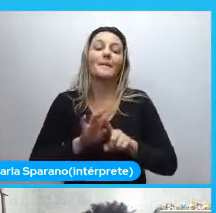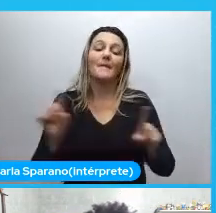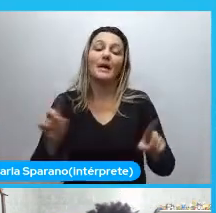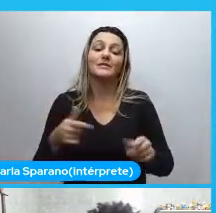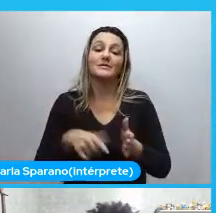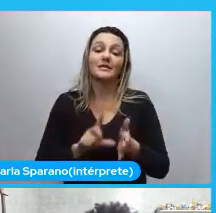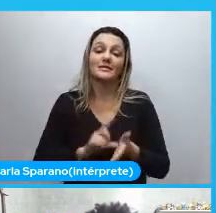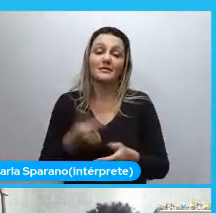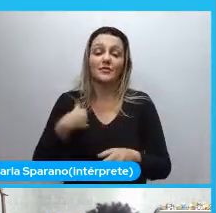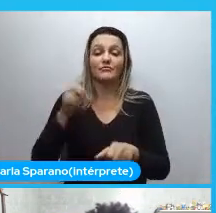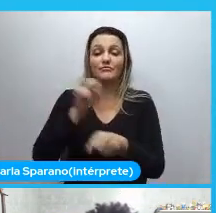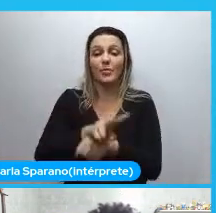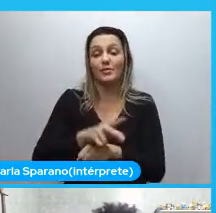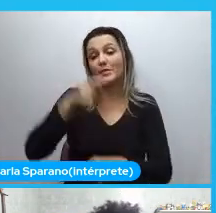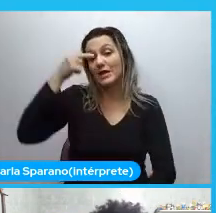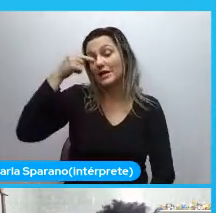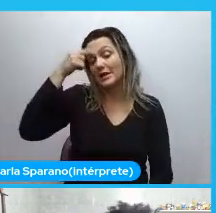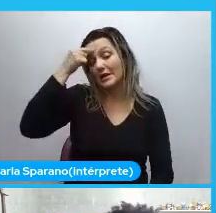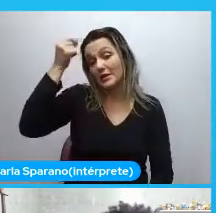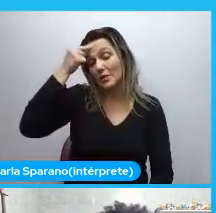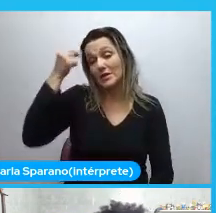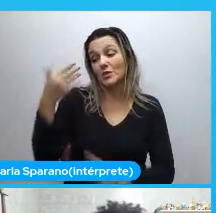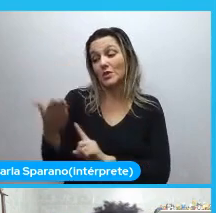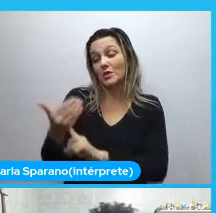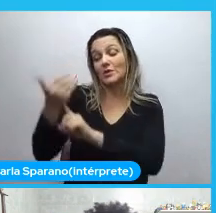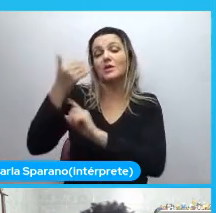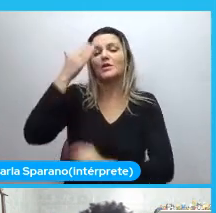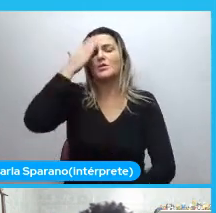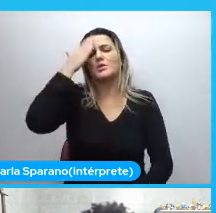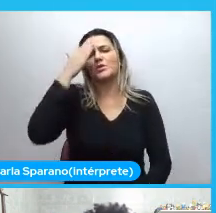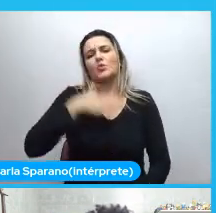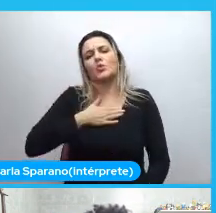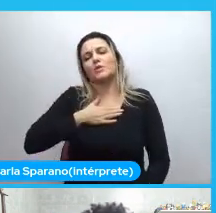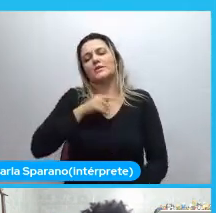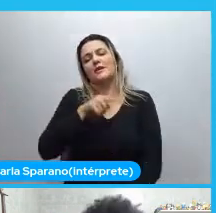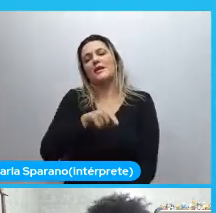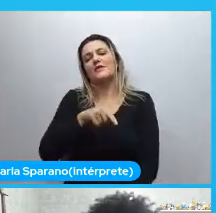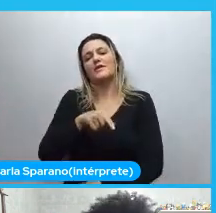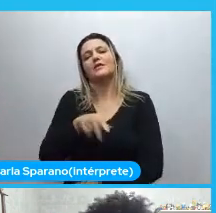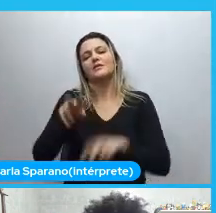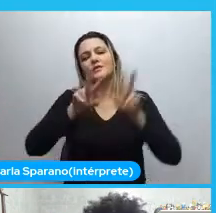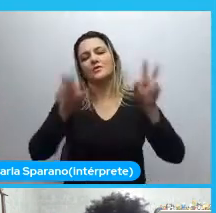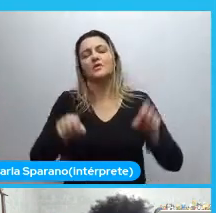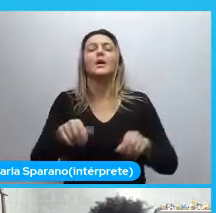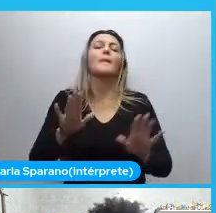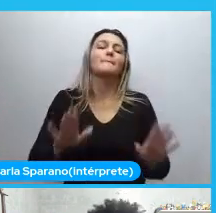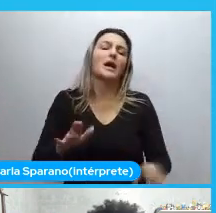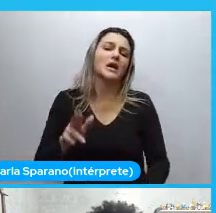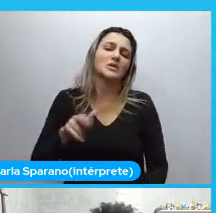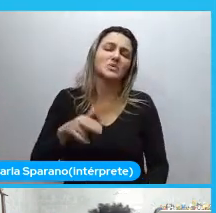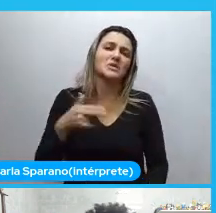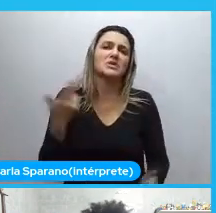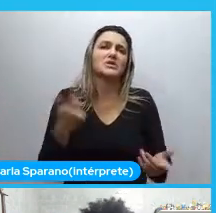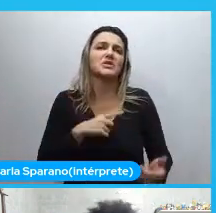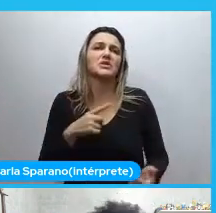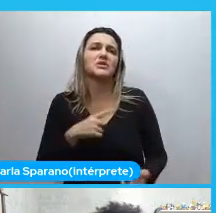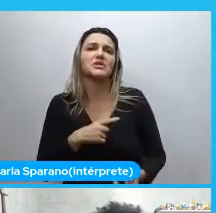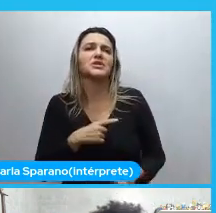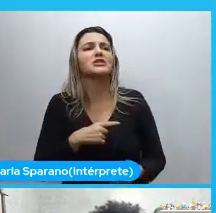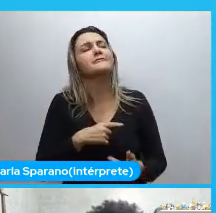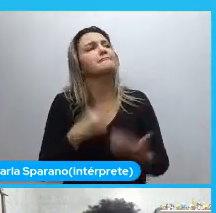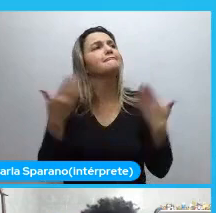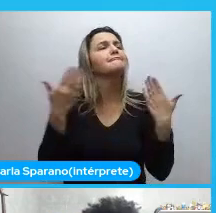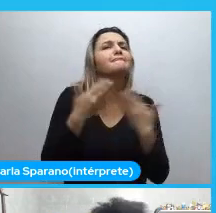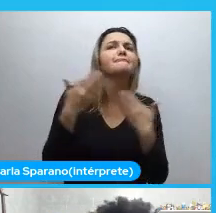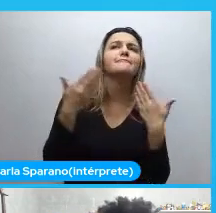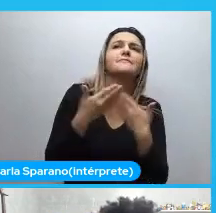graduação em tecnologia. Eu já sabia que eu gostava disso. Mas como eu não tinha. Nenhuma visualização ali. Presente de realidade. de